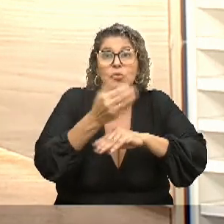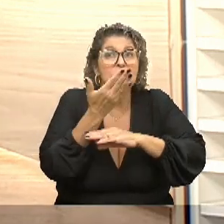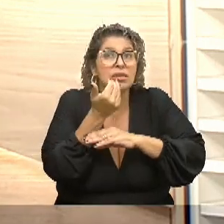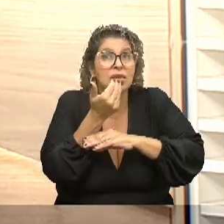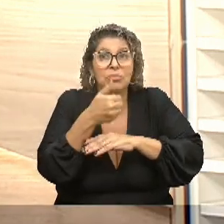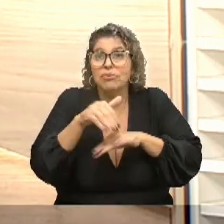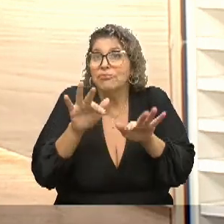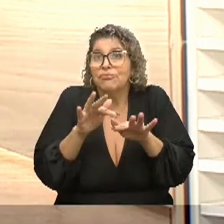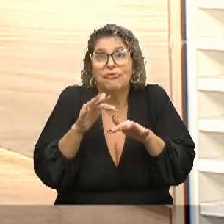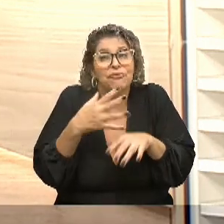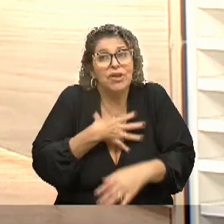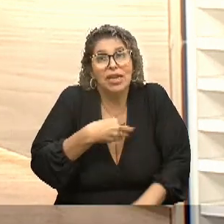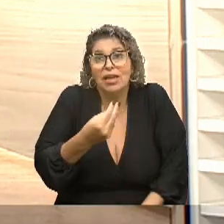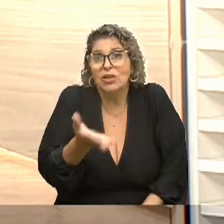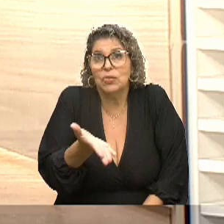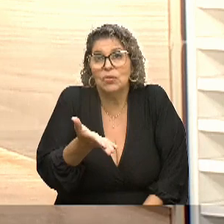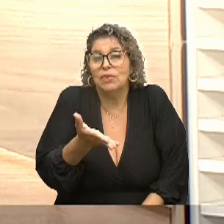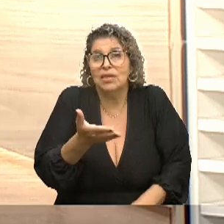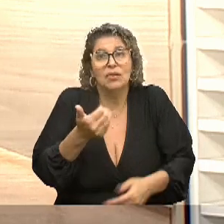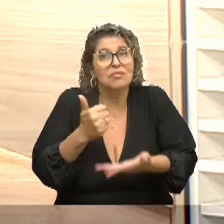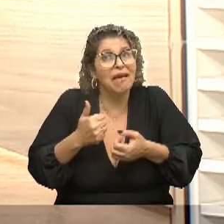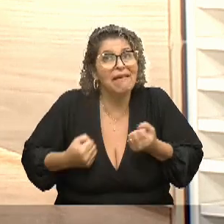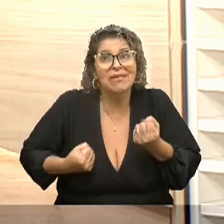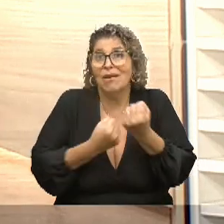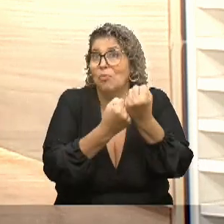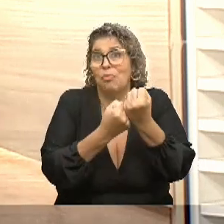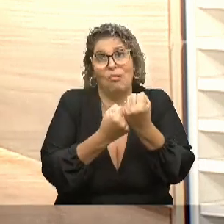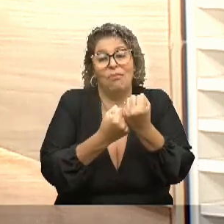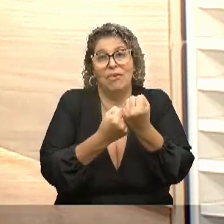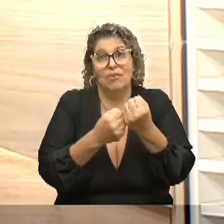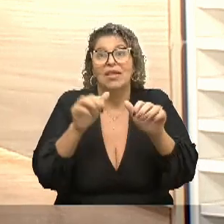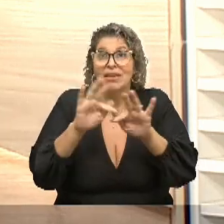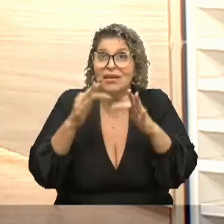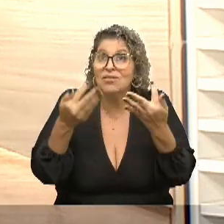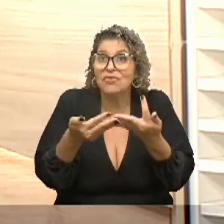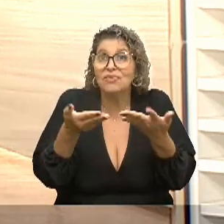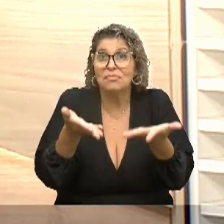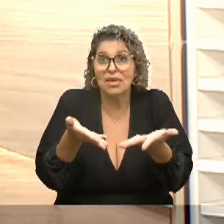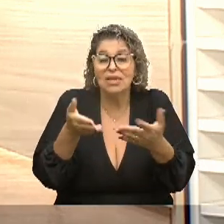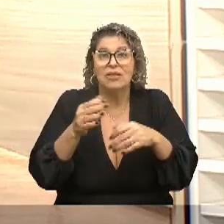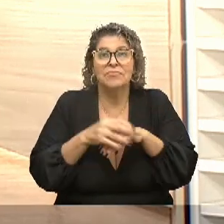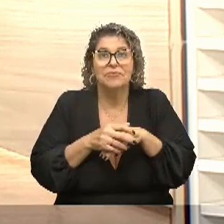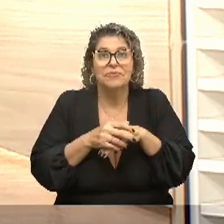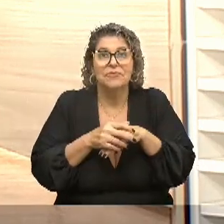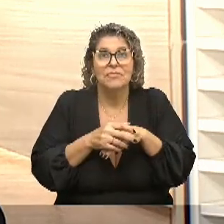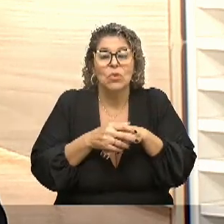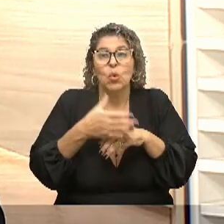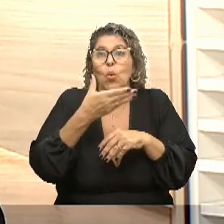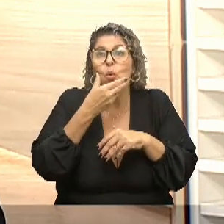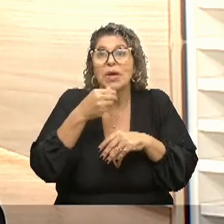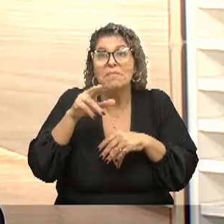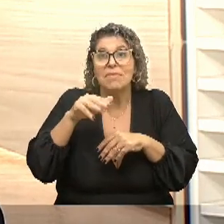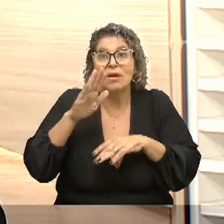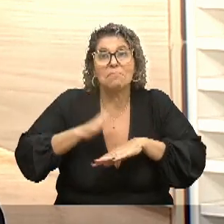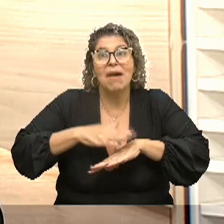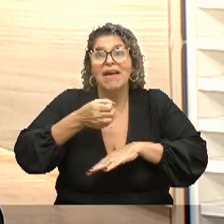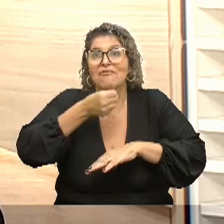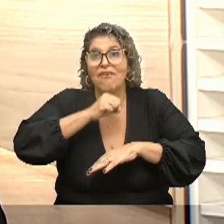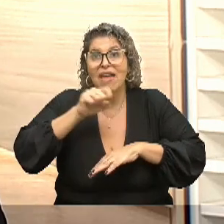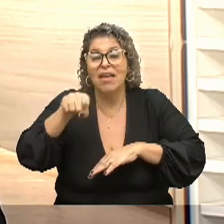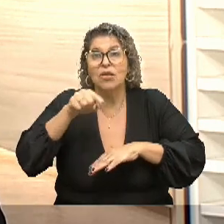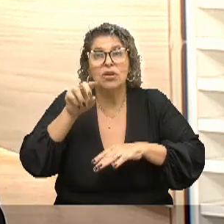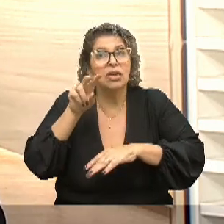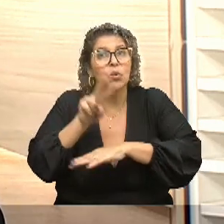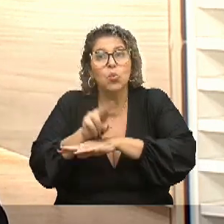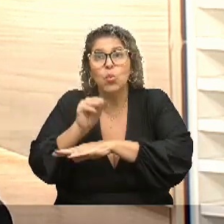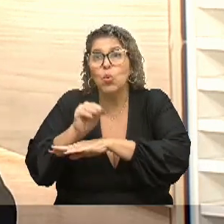tem esse amparo, e que isso realmente fica muito difícil. A gente está falando aqui de famílias que, muitas vezes, o irmão mais velho é que ajuda a cuidar os mais